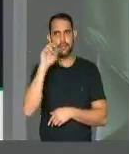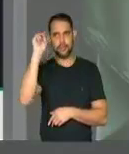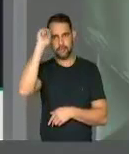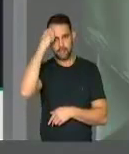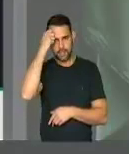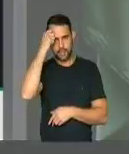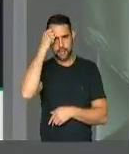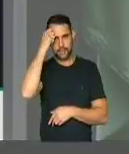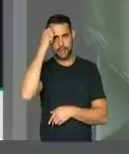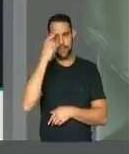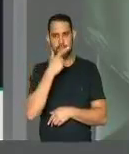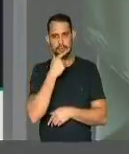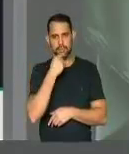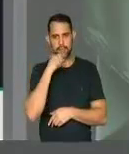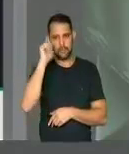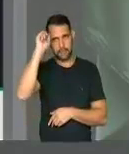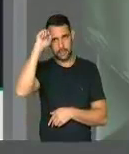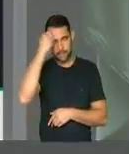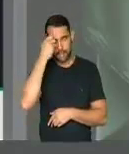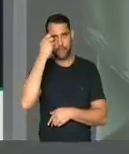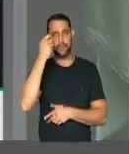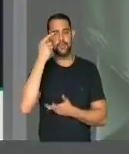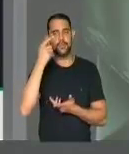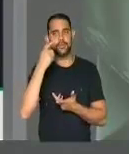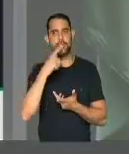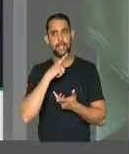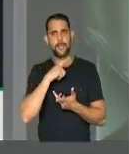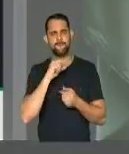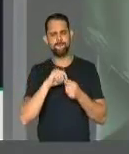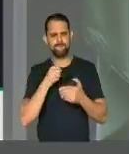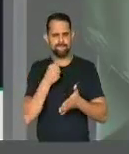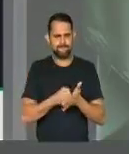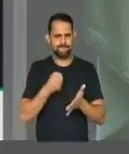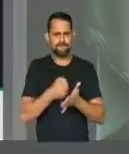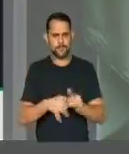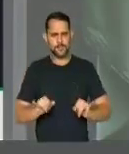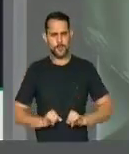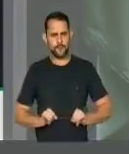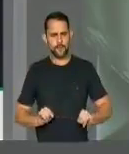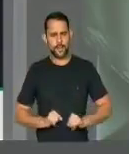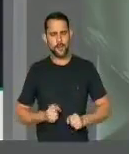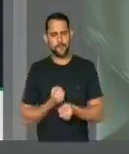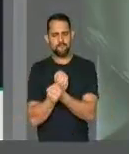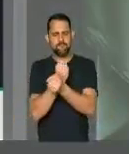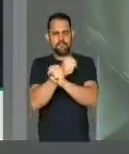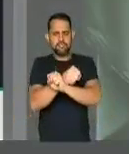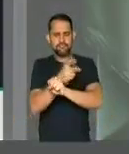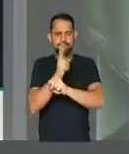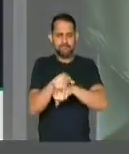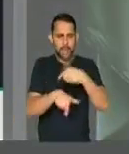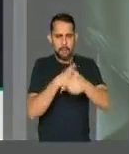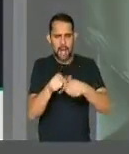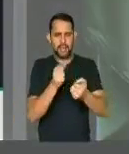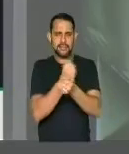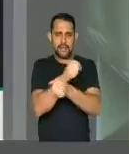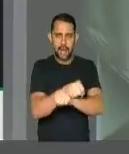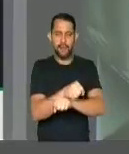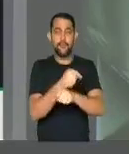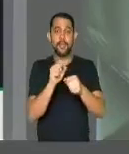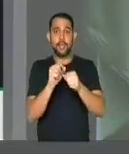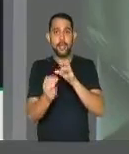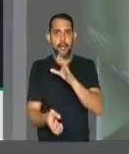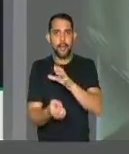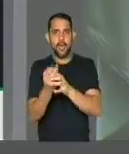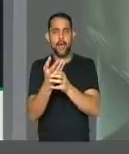negras, nos homens negros que enfrentaram a escravidão e compuseram a